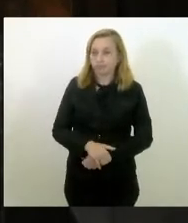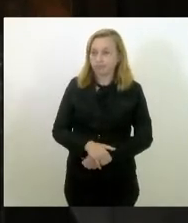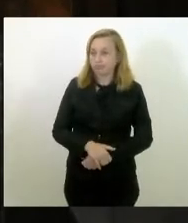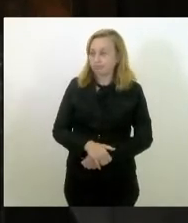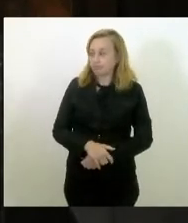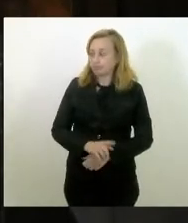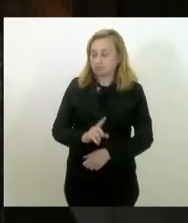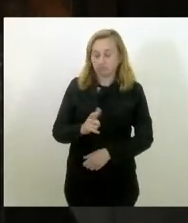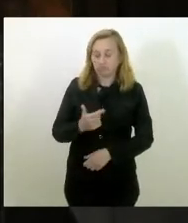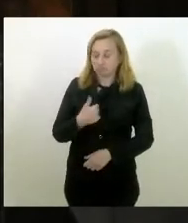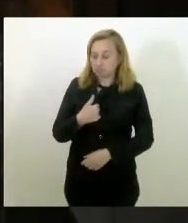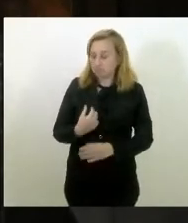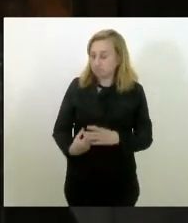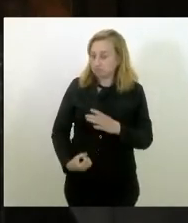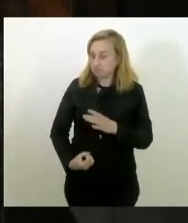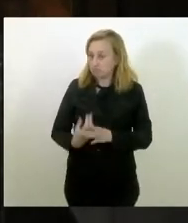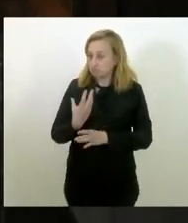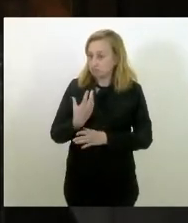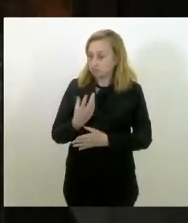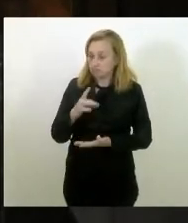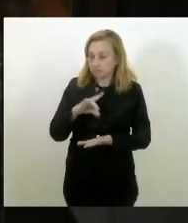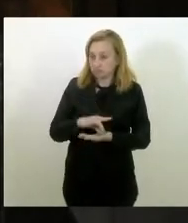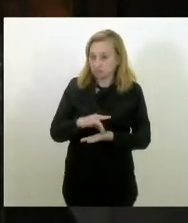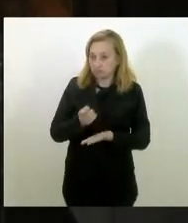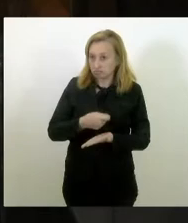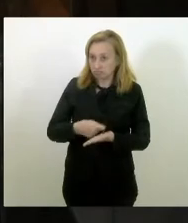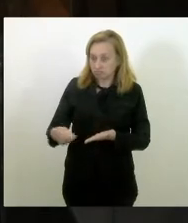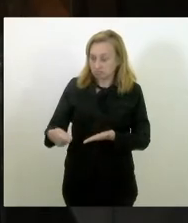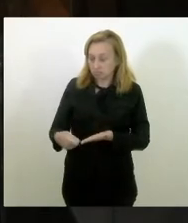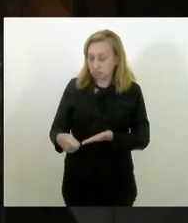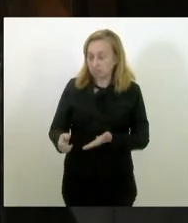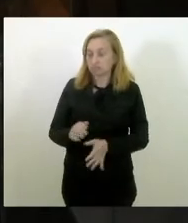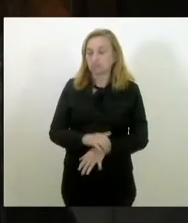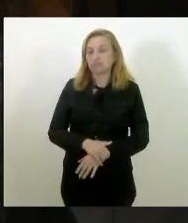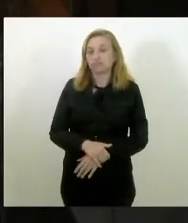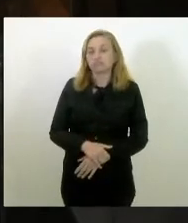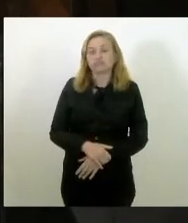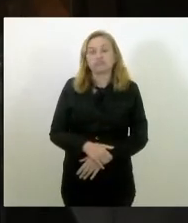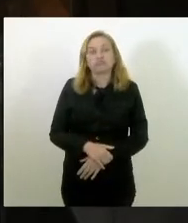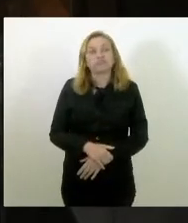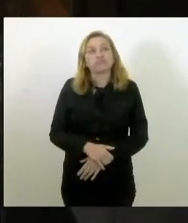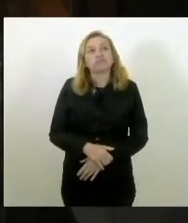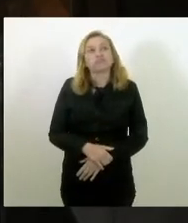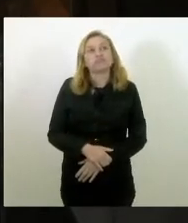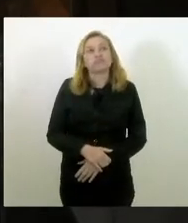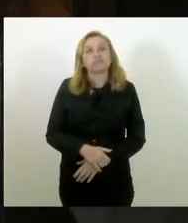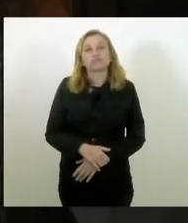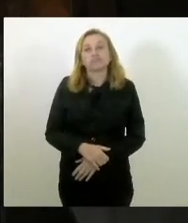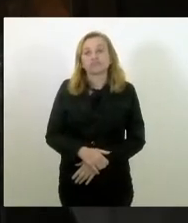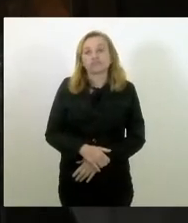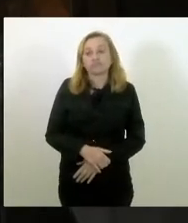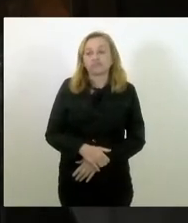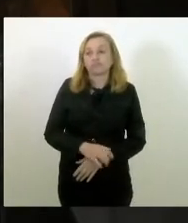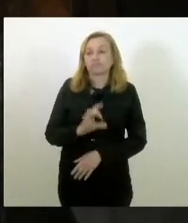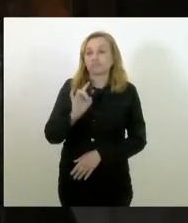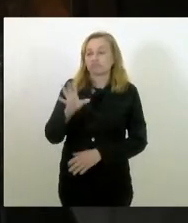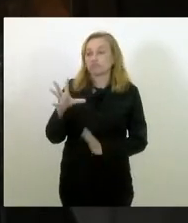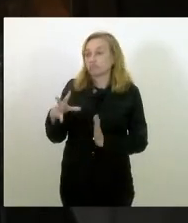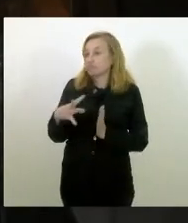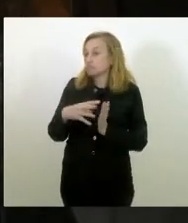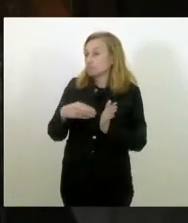sou o autor original dessa forma de expressão, só estou plagiando,